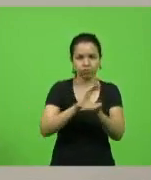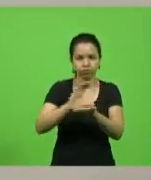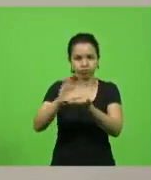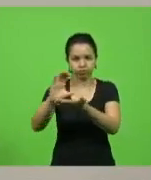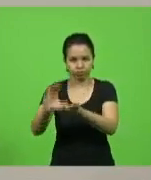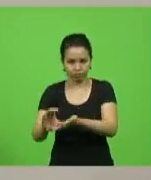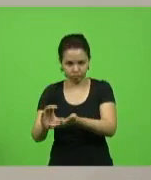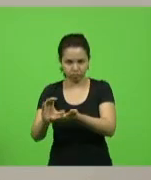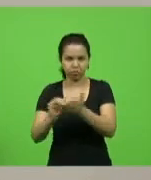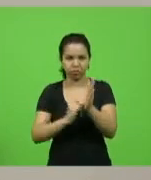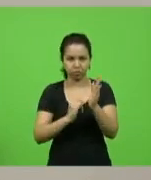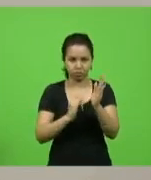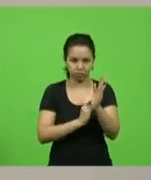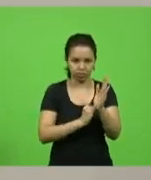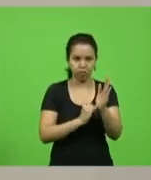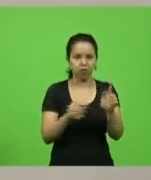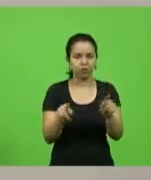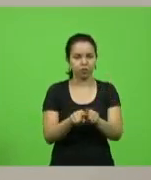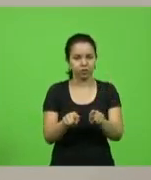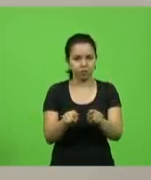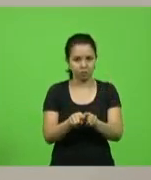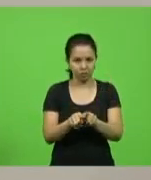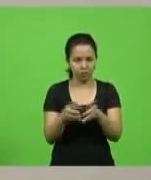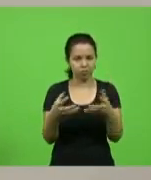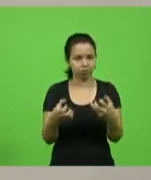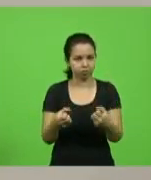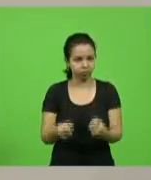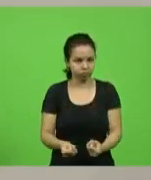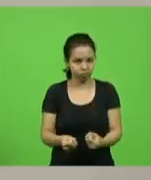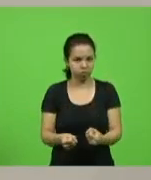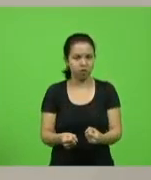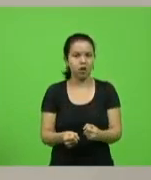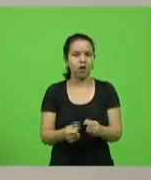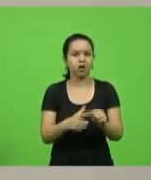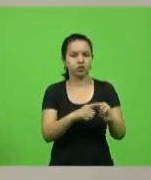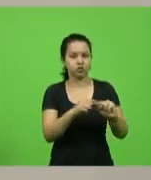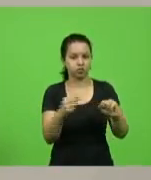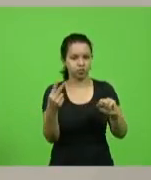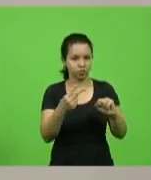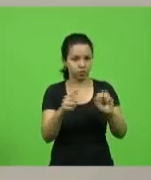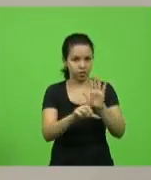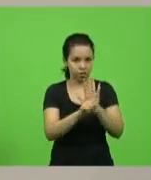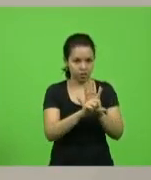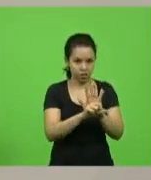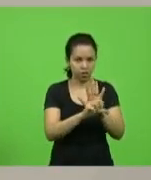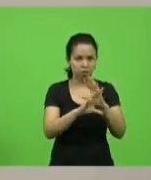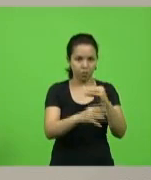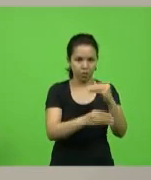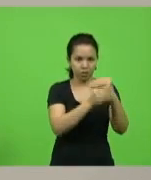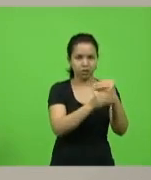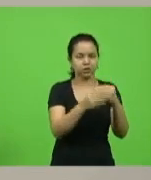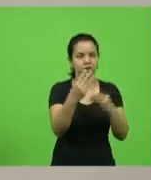constantes dos atos concessivos ou otorgados com base no artigo 2º da Lei Complementar 541 de 2011.